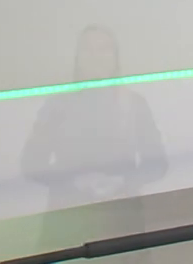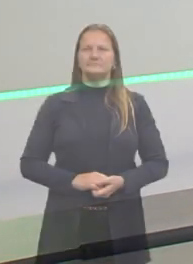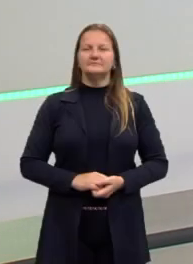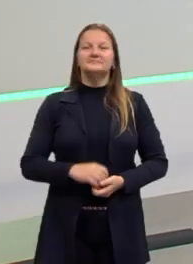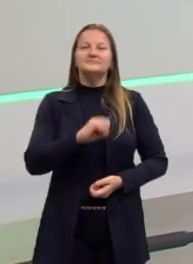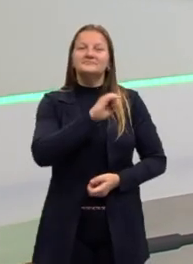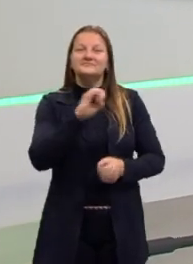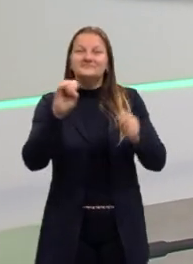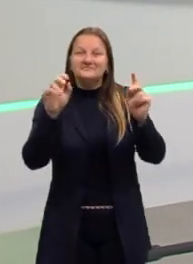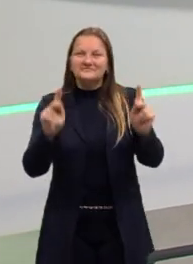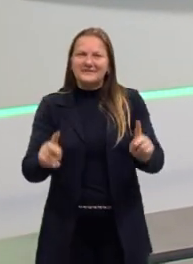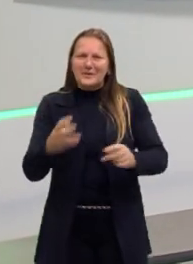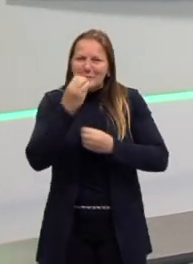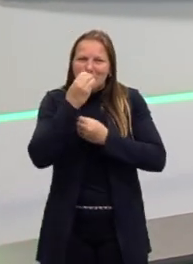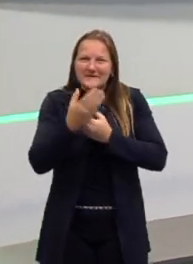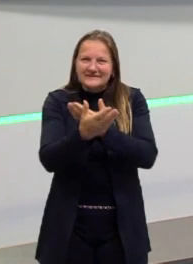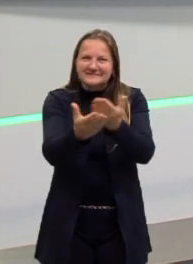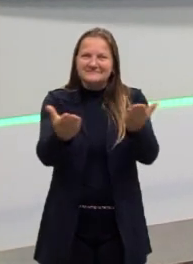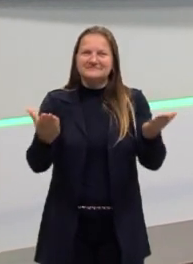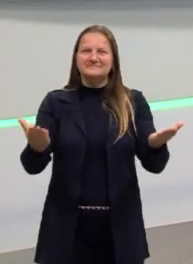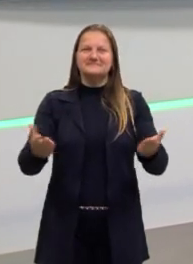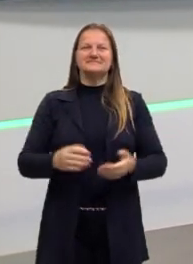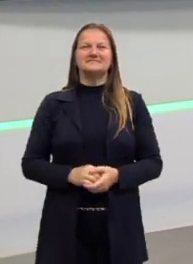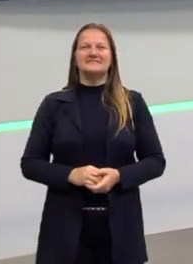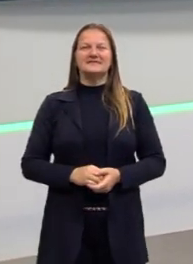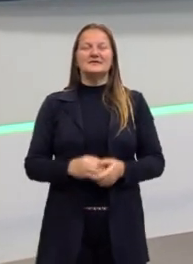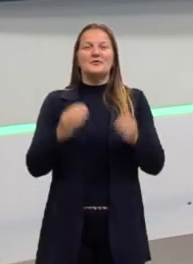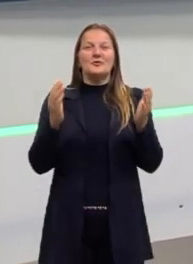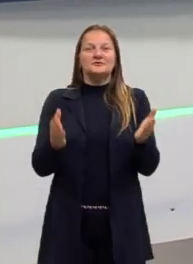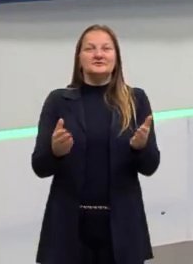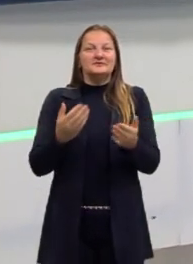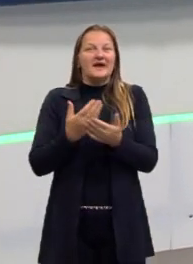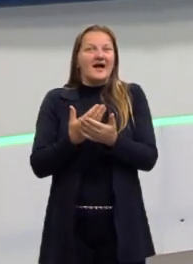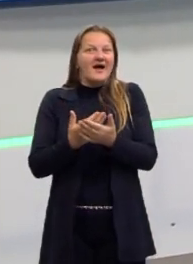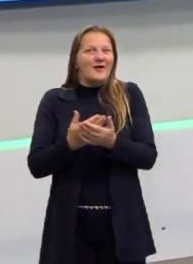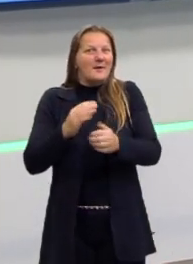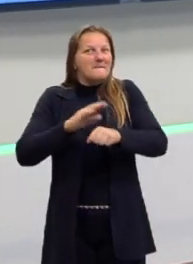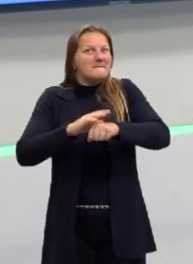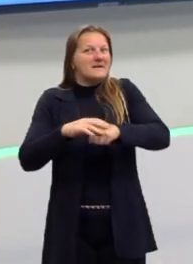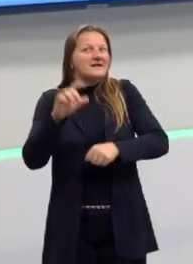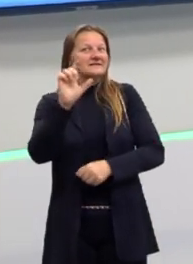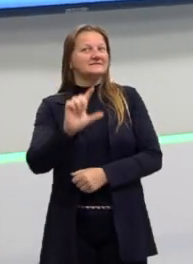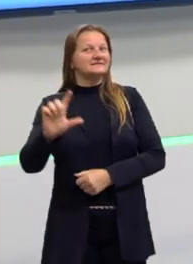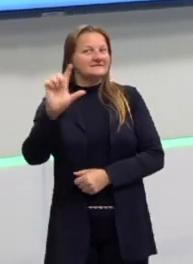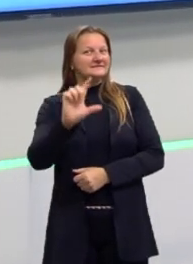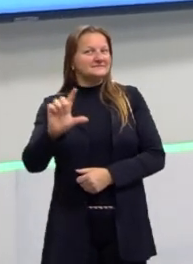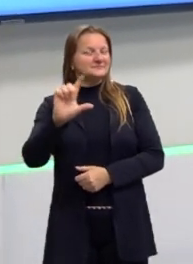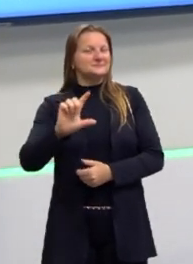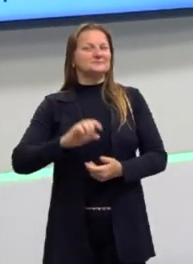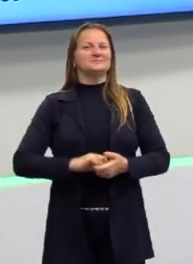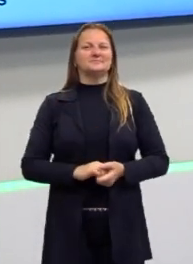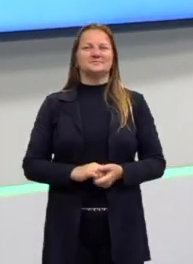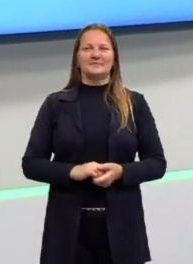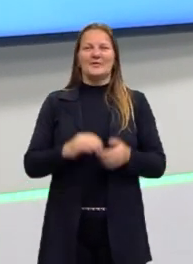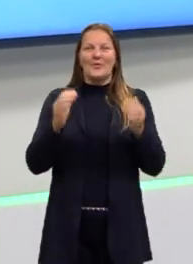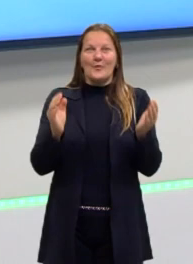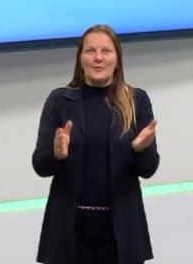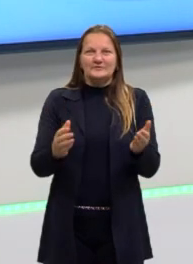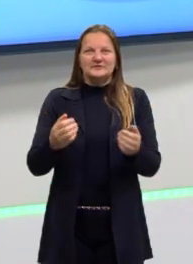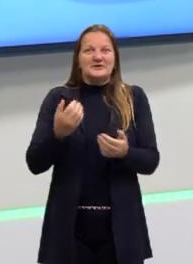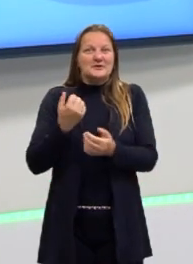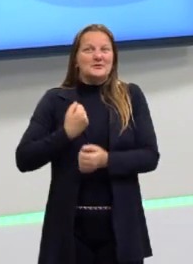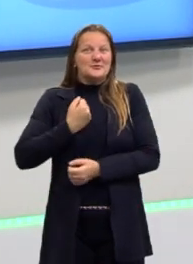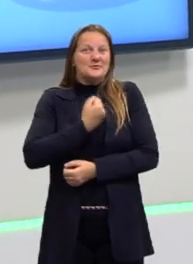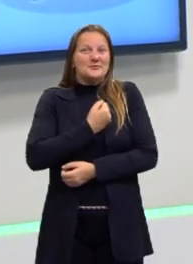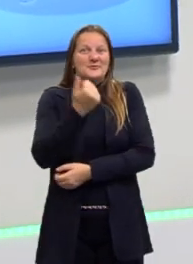Olá pessoal, tudo bem com vocês? Então estamos de volta para mais uma aula de literatura e hoje já estamos